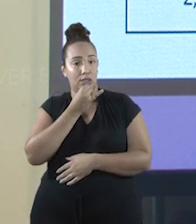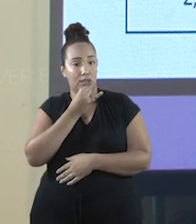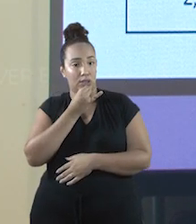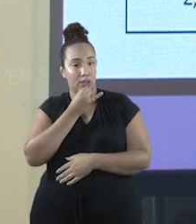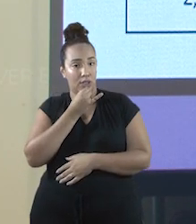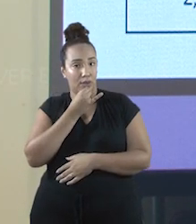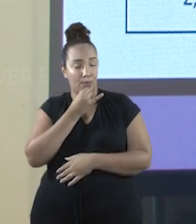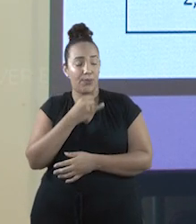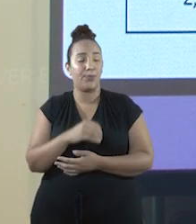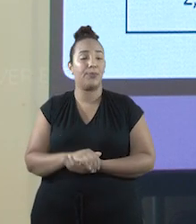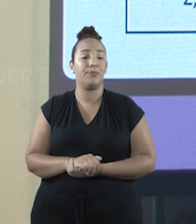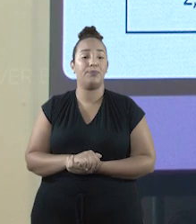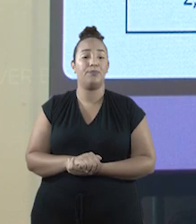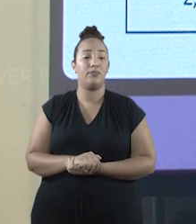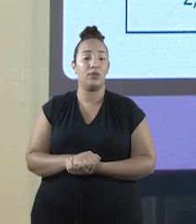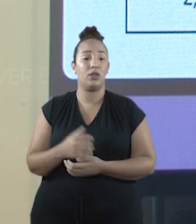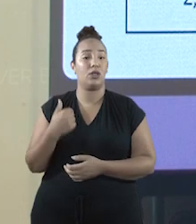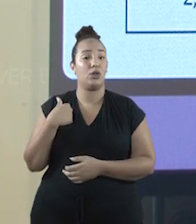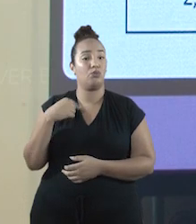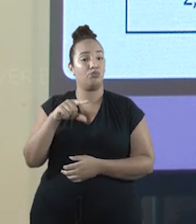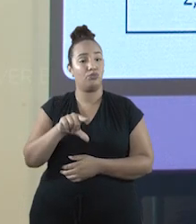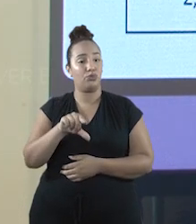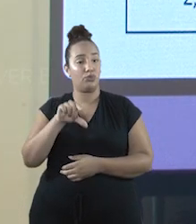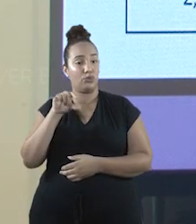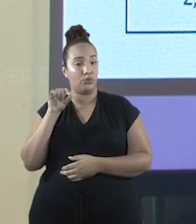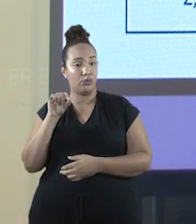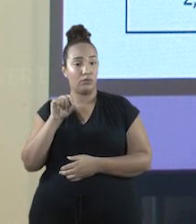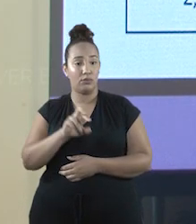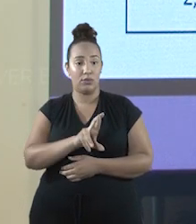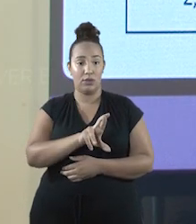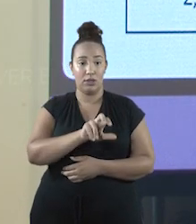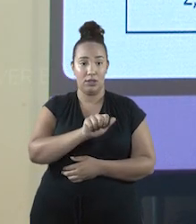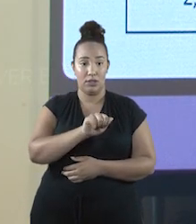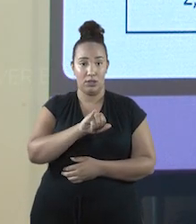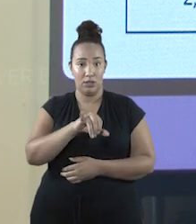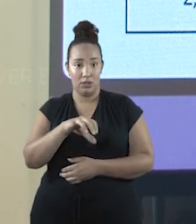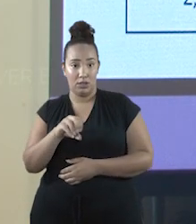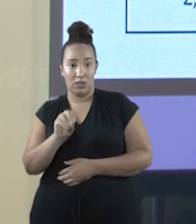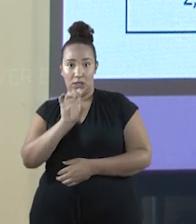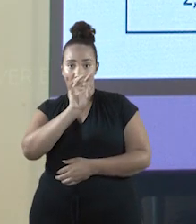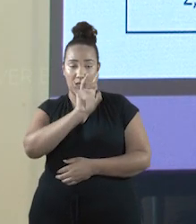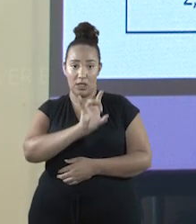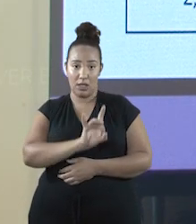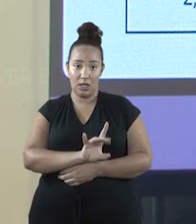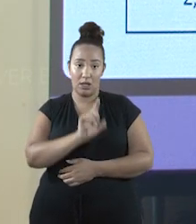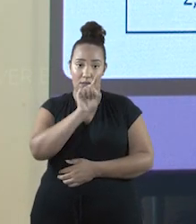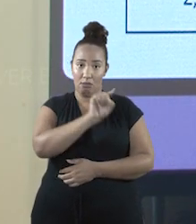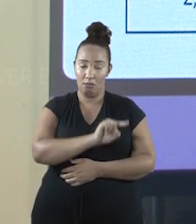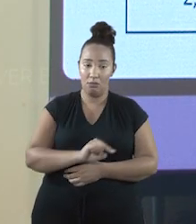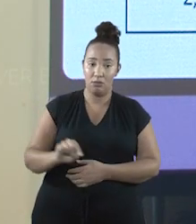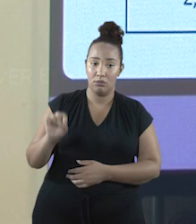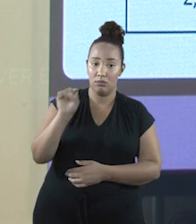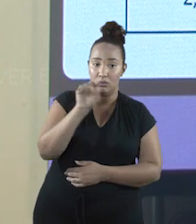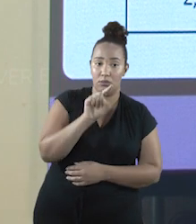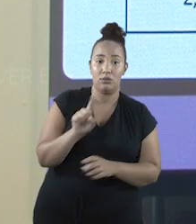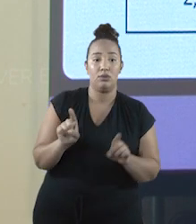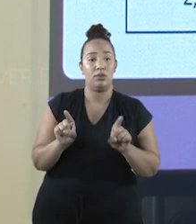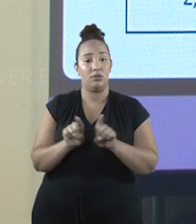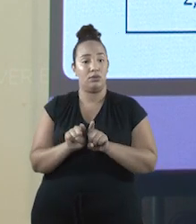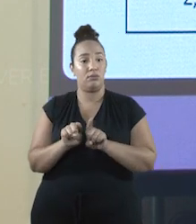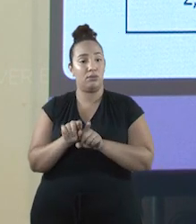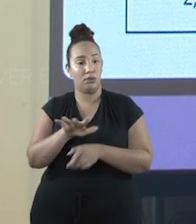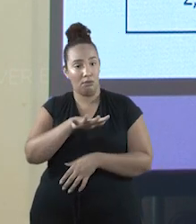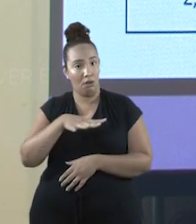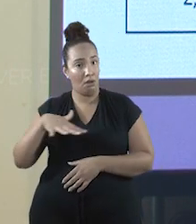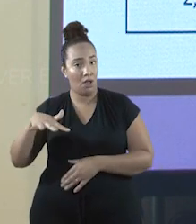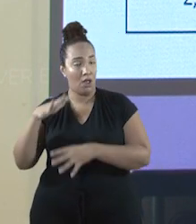problema. optei por colocar o raio de cada um dos círculos e também a área que